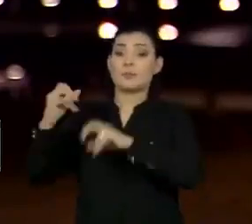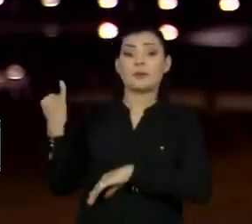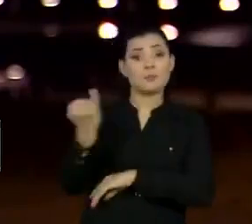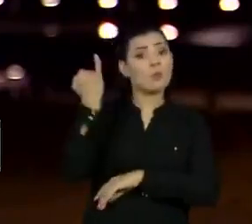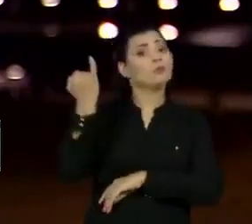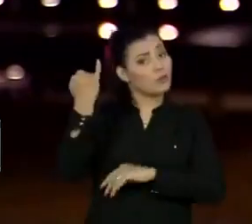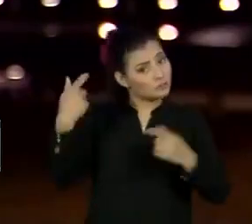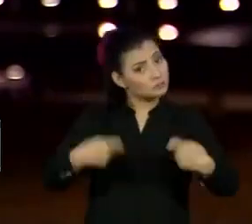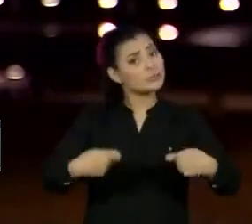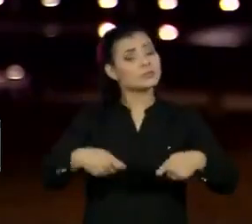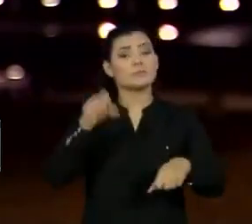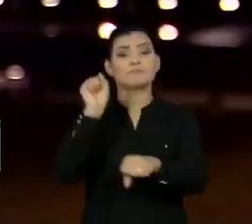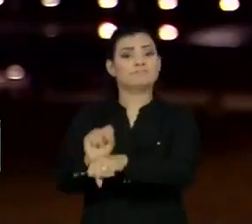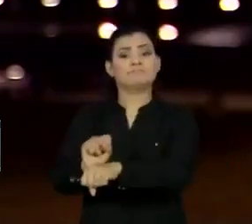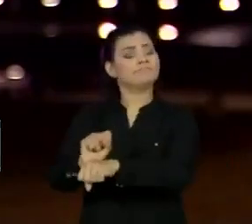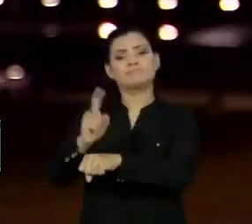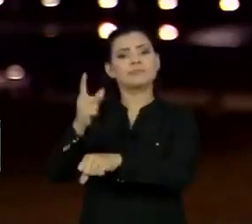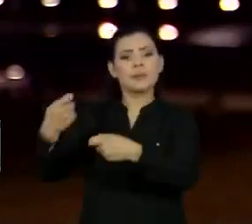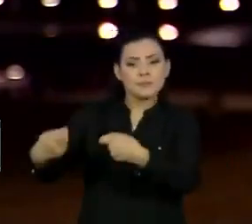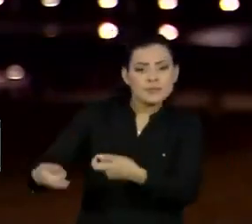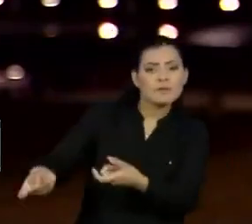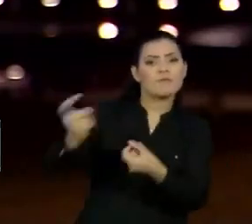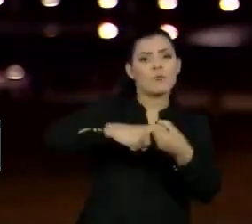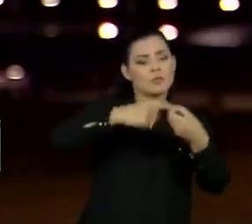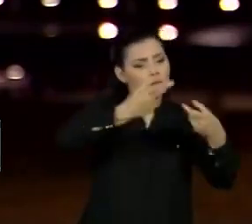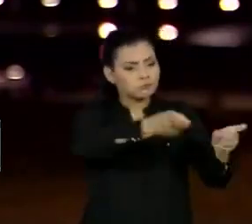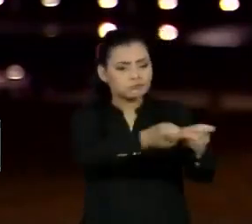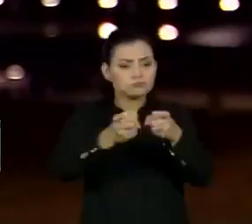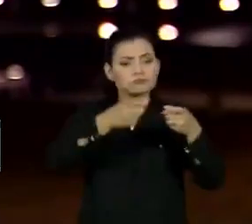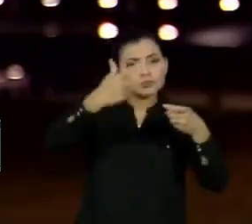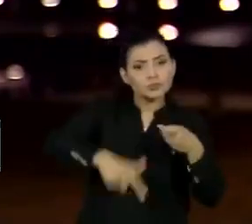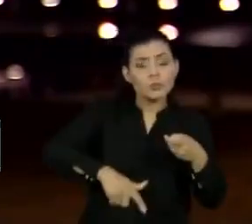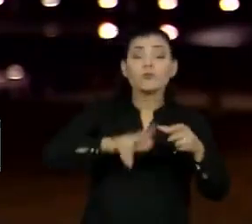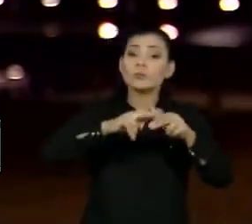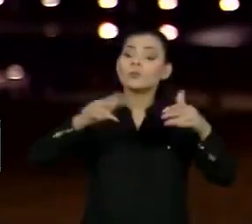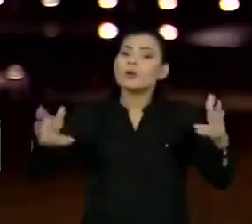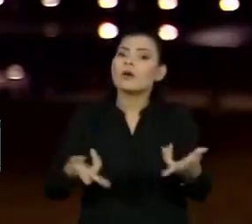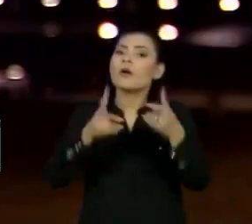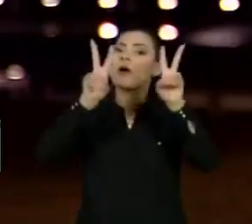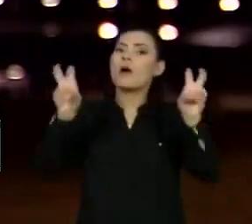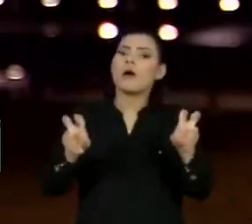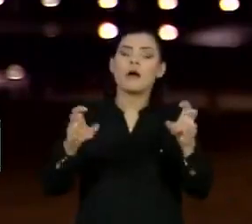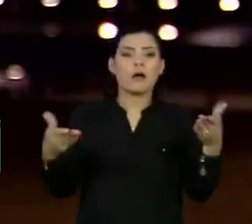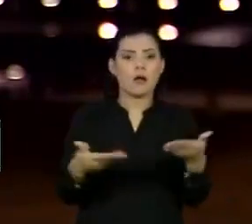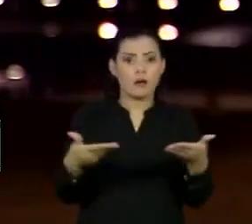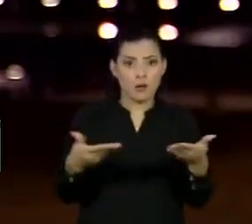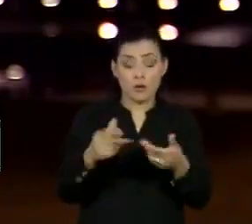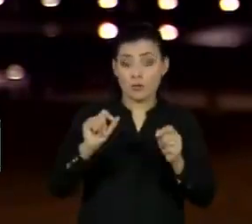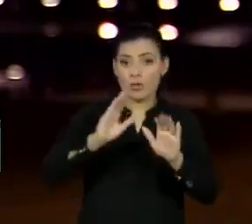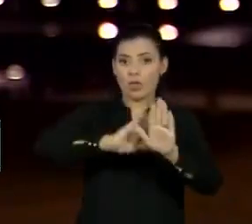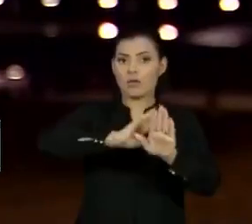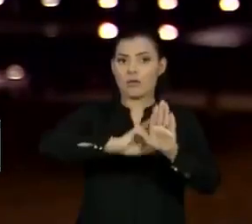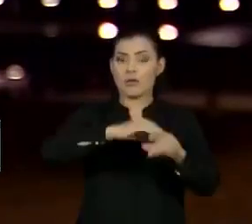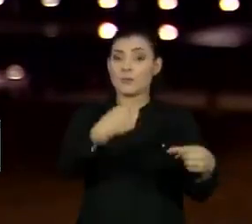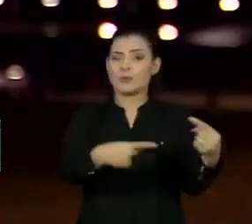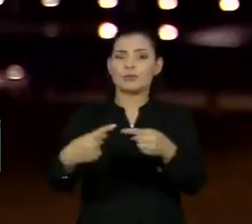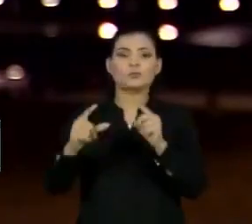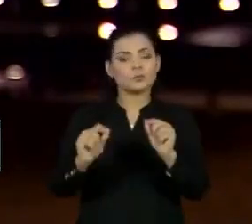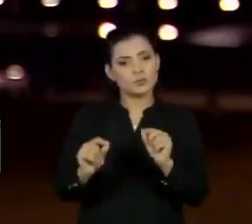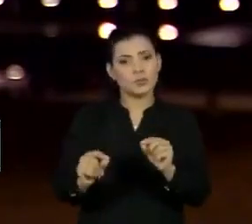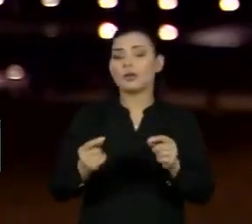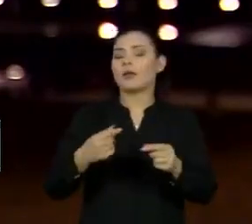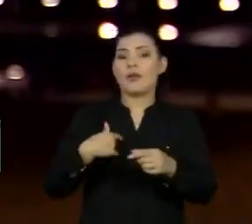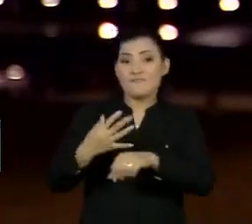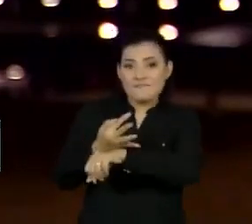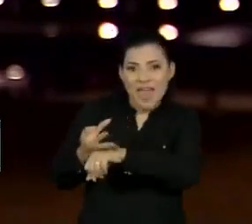importantes estão parados aqui no Congresso Nacional. E, por isso, uma discussão que vem ganhando espaço nos bastidores da política é o